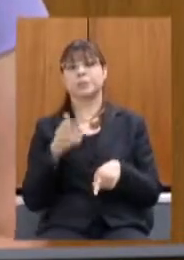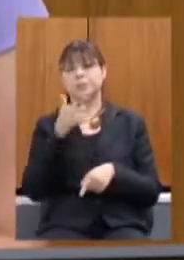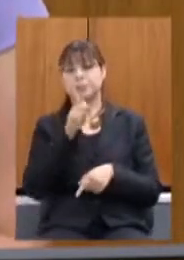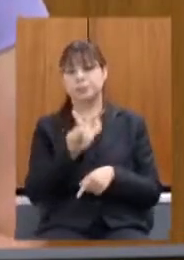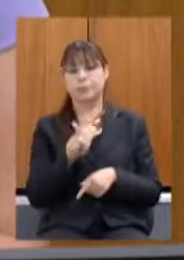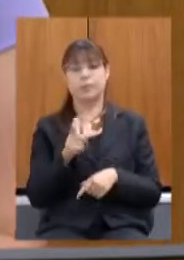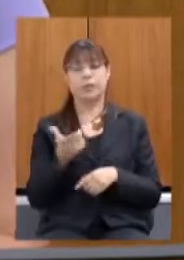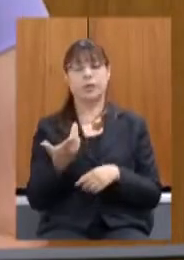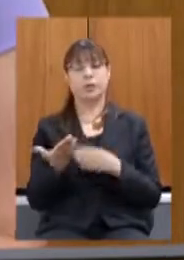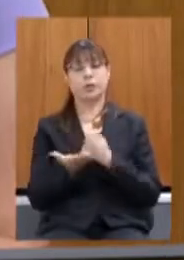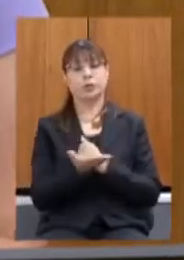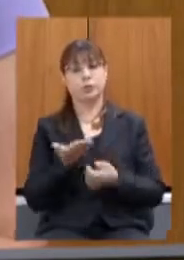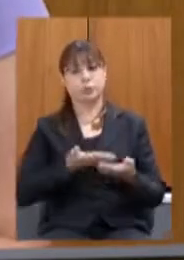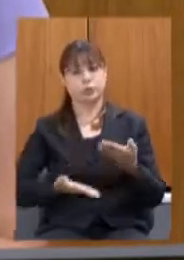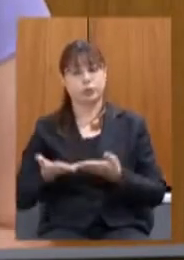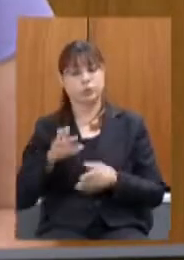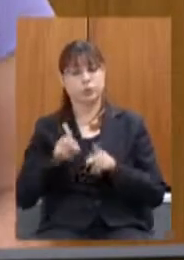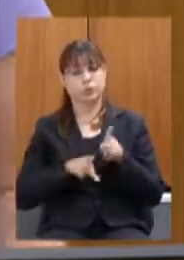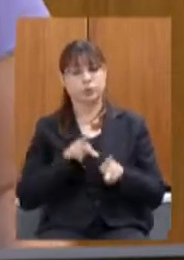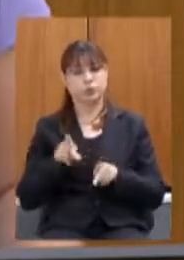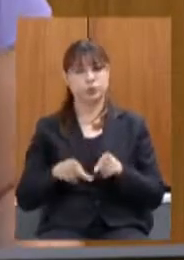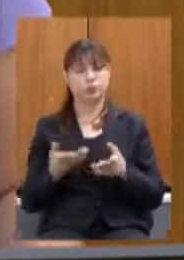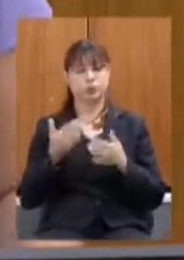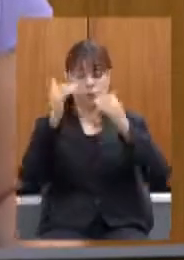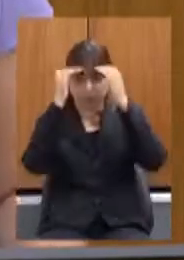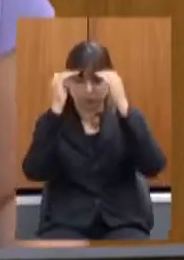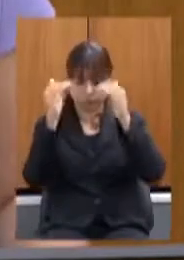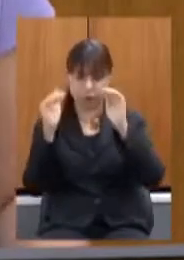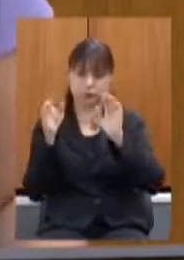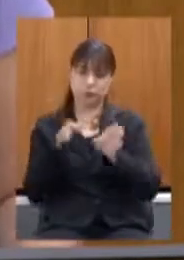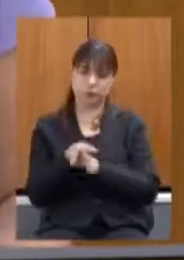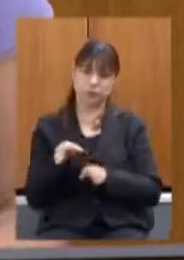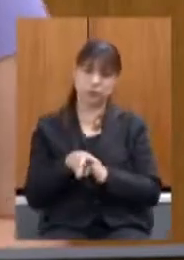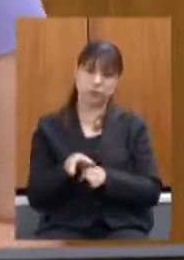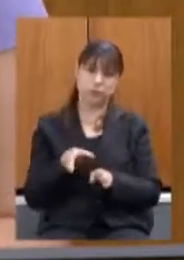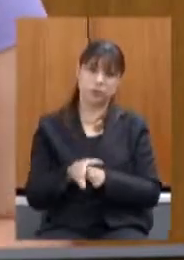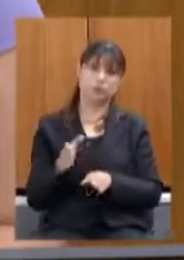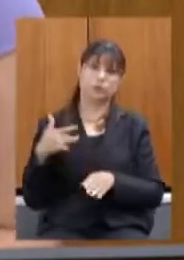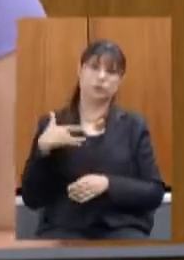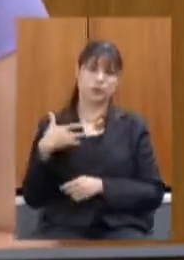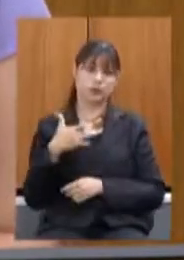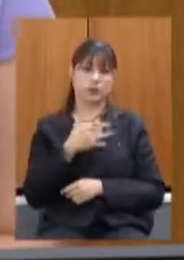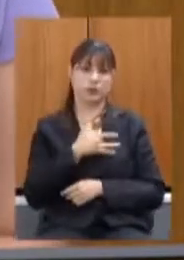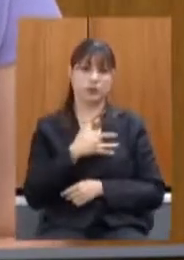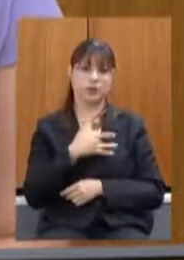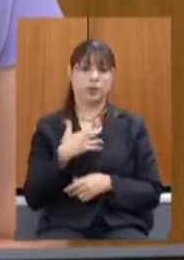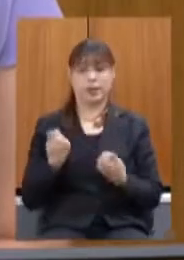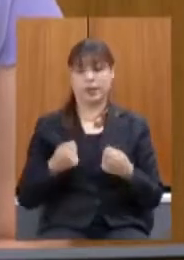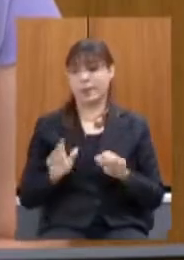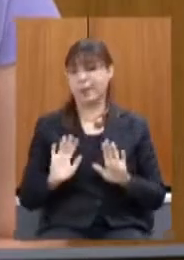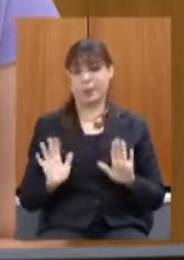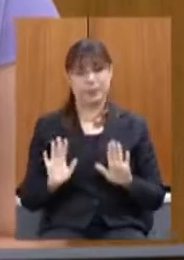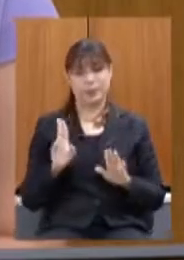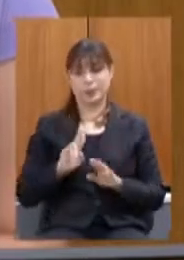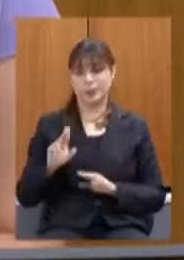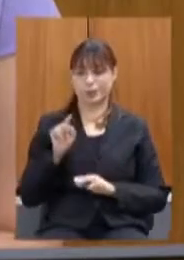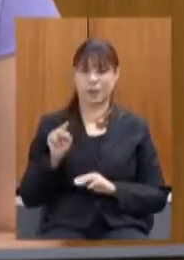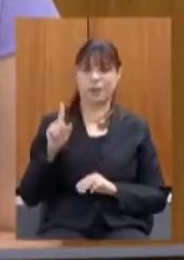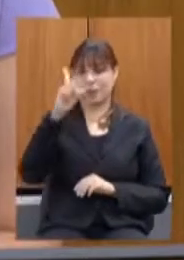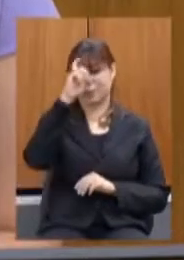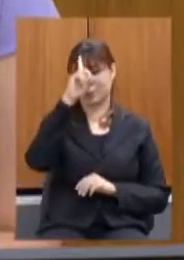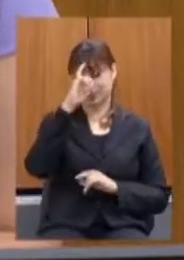mineiros com a sociedade que foi muito responsável em seguir as orientações sanitárias não foi necessário utilizar o hospital de campanha